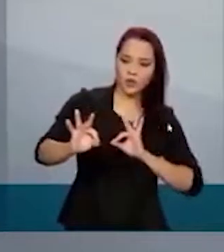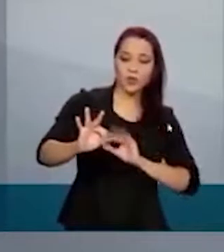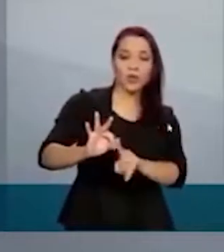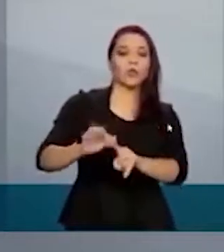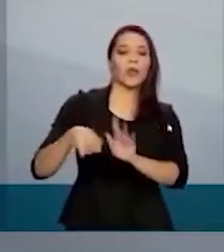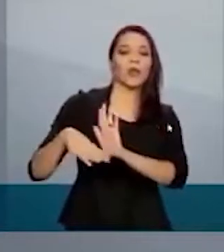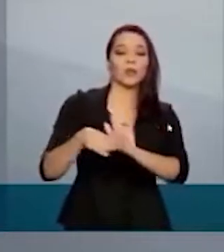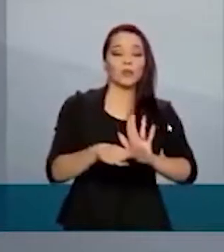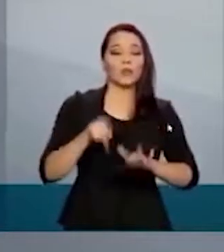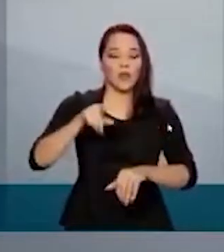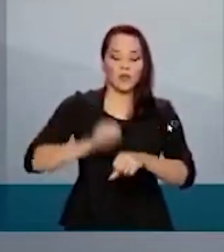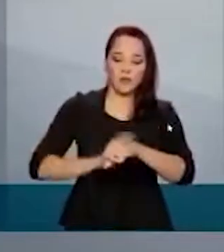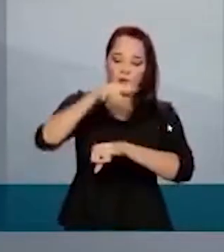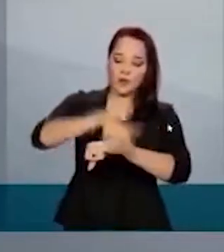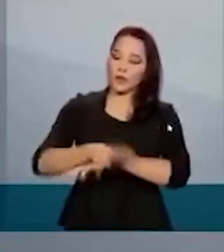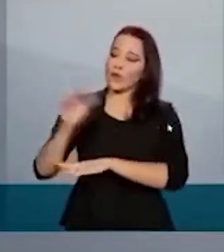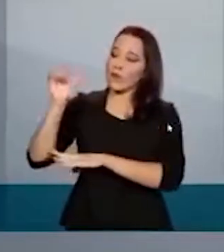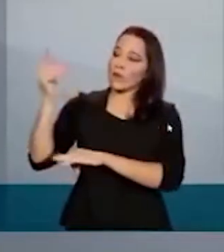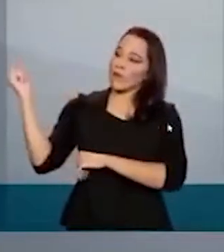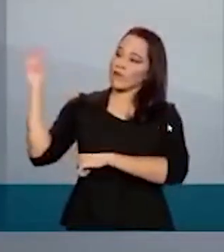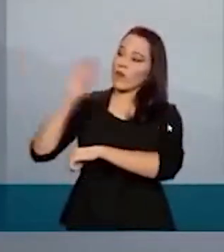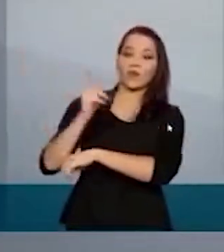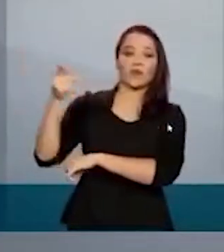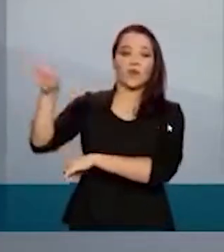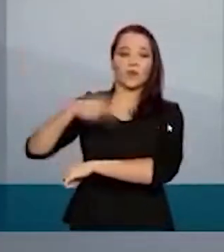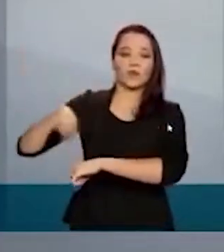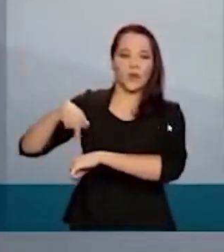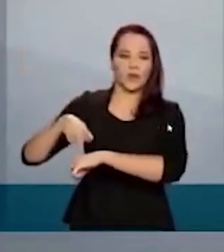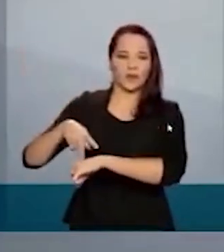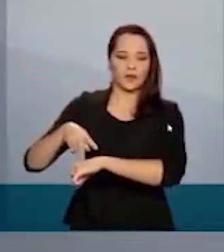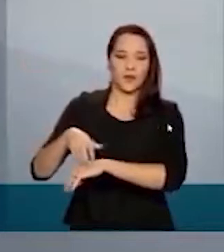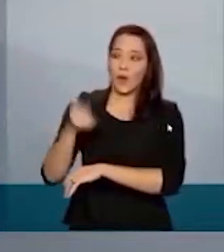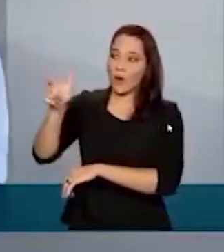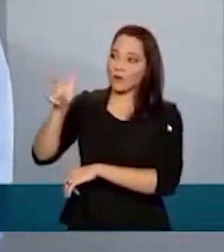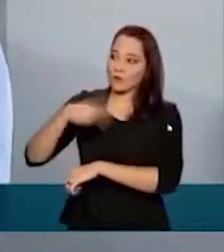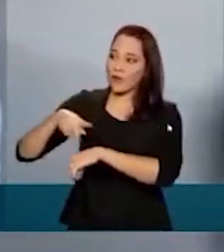internacionais. Nós vamos ter voos do exterior direto para Foz do Iguaçu.